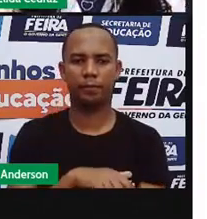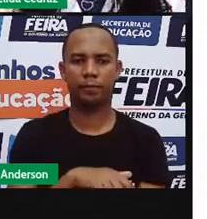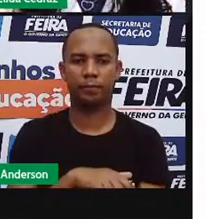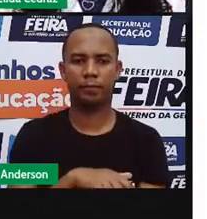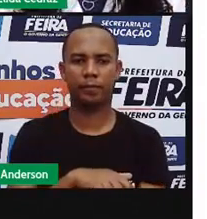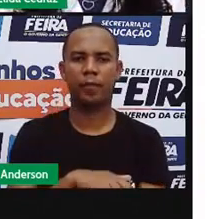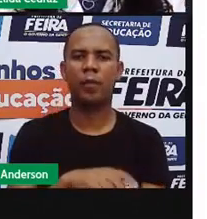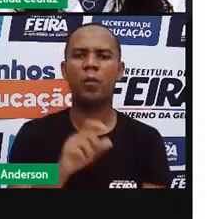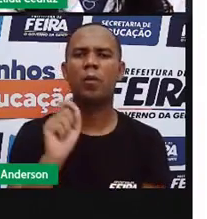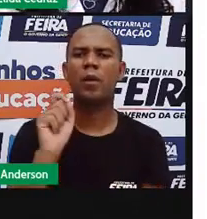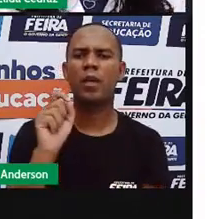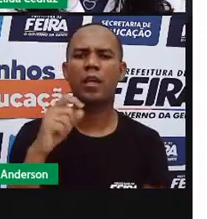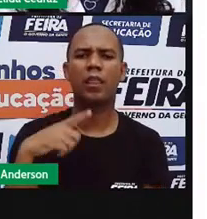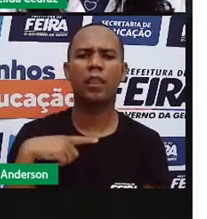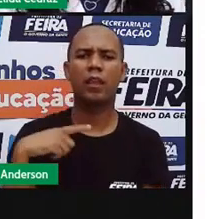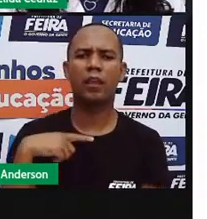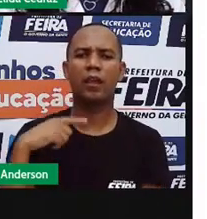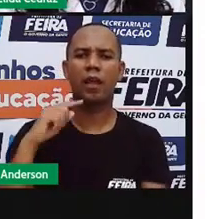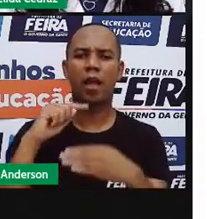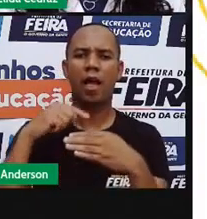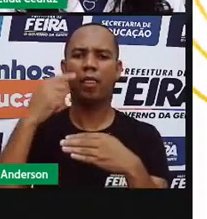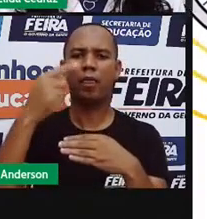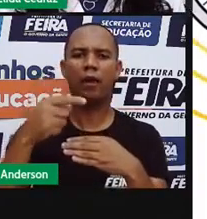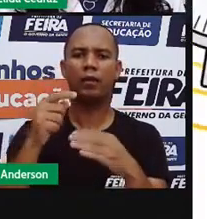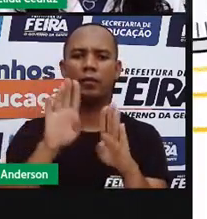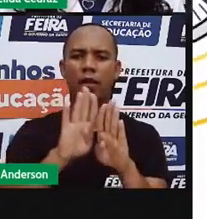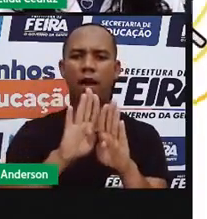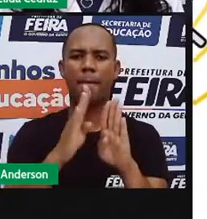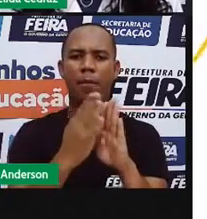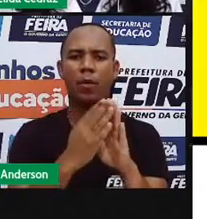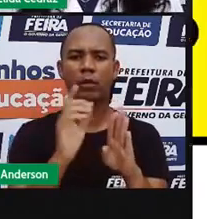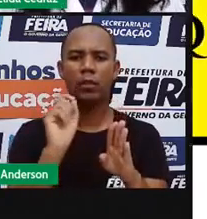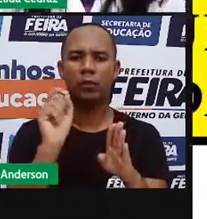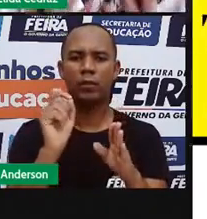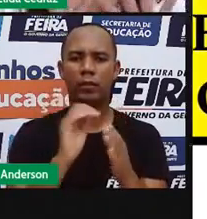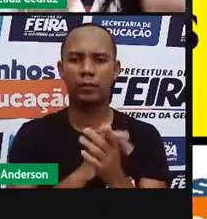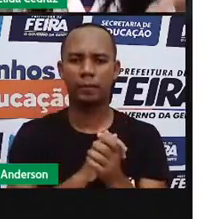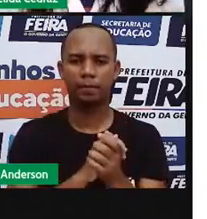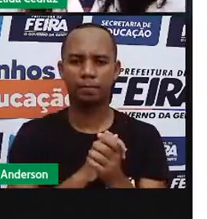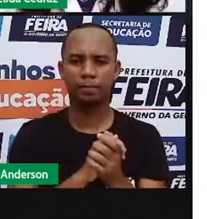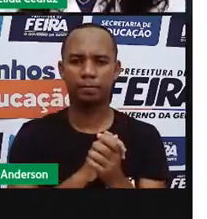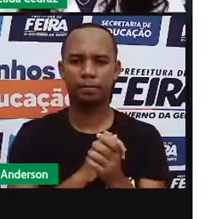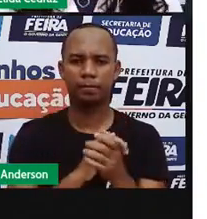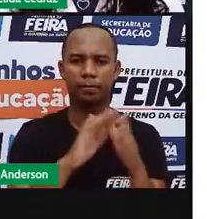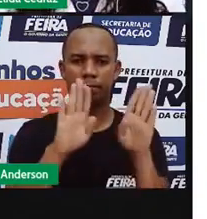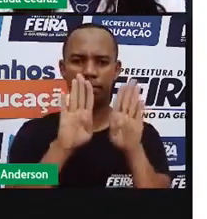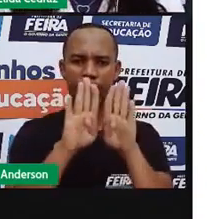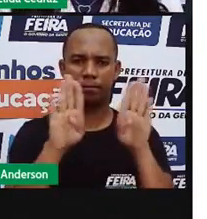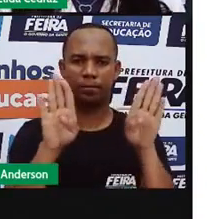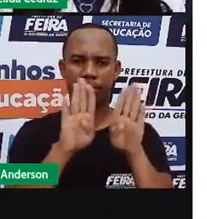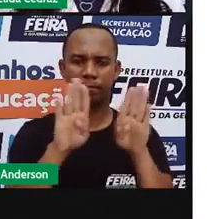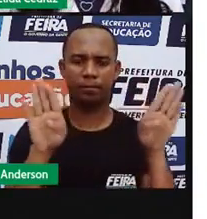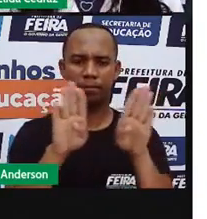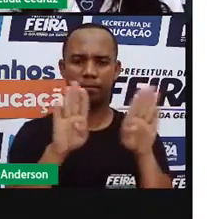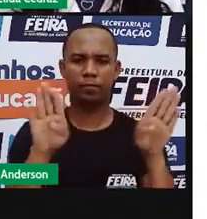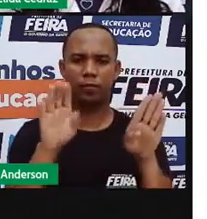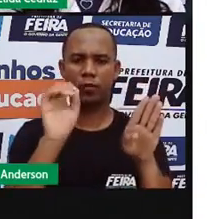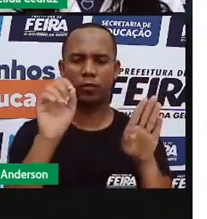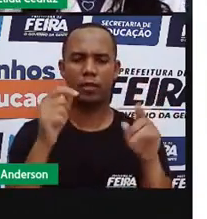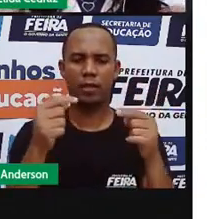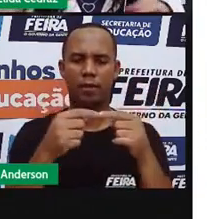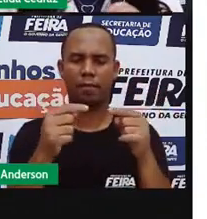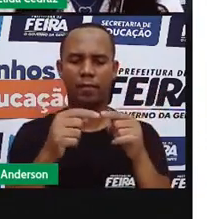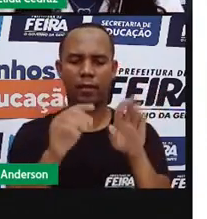O que é que tem atrás da porta? Olha só. Essa placa escura aí é uma porta.